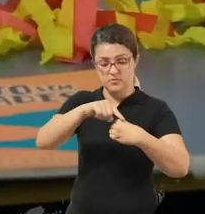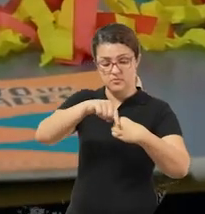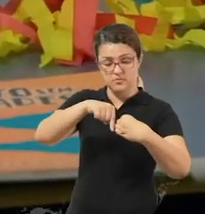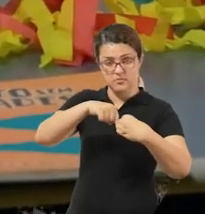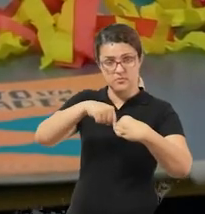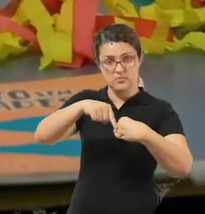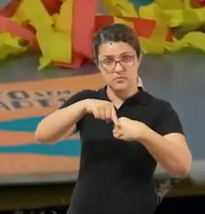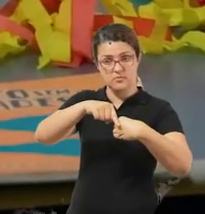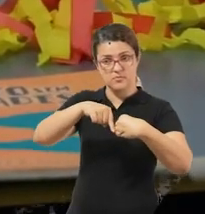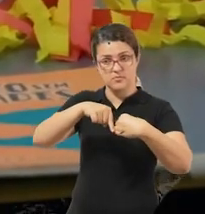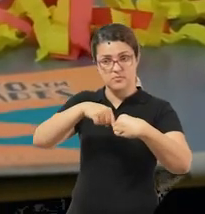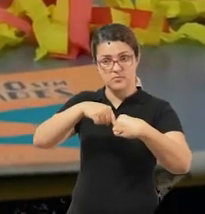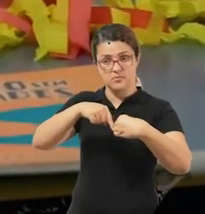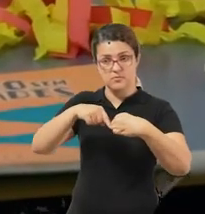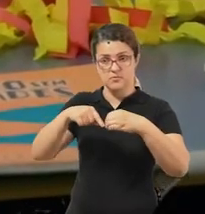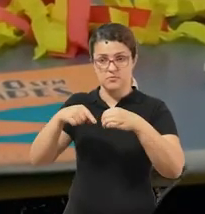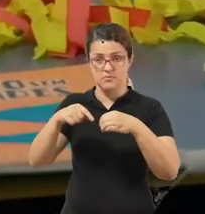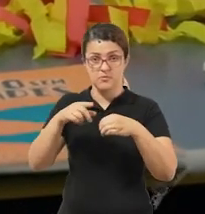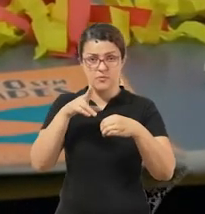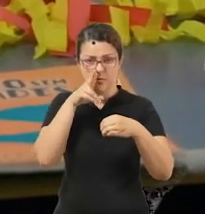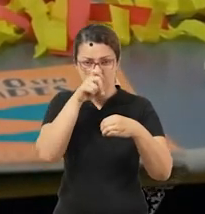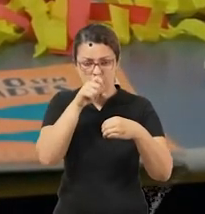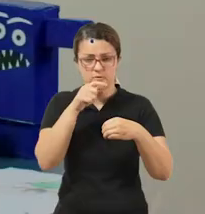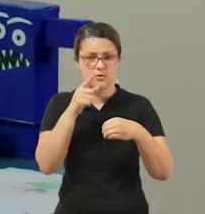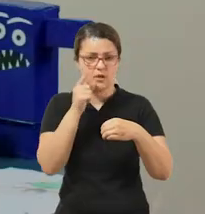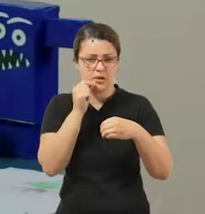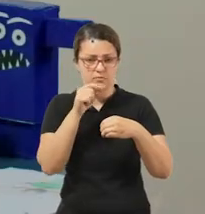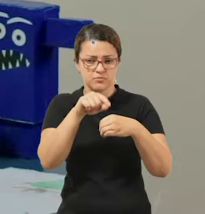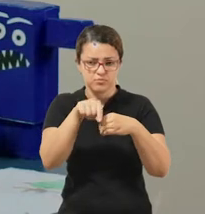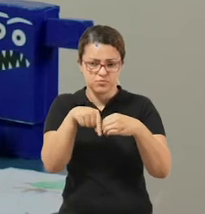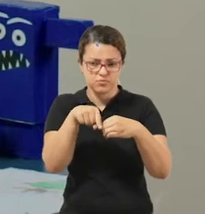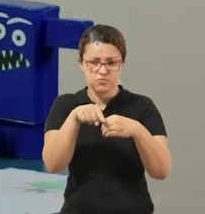bem forte.